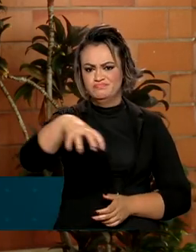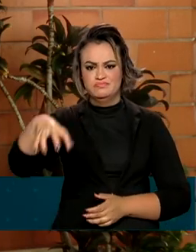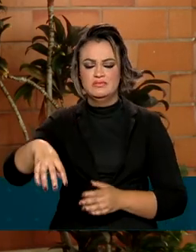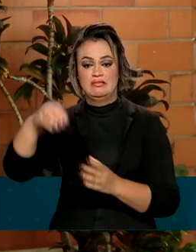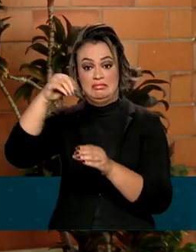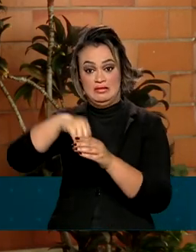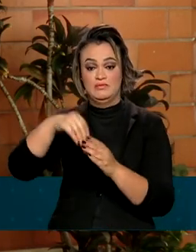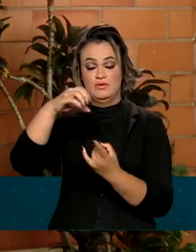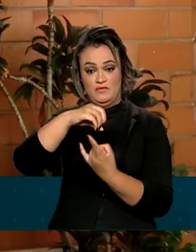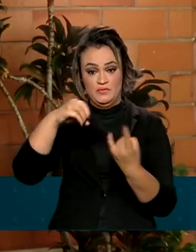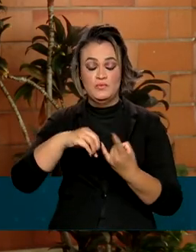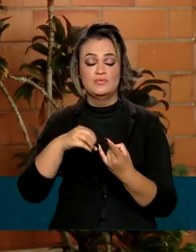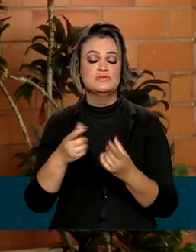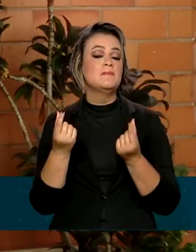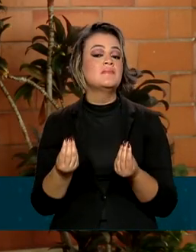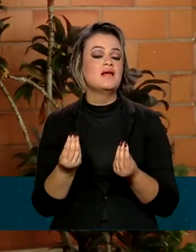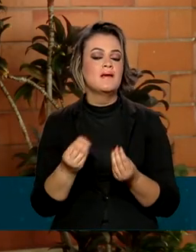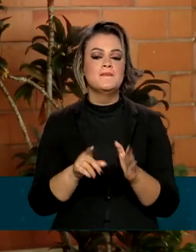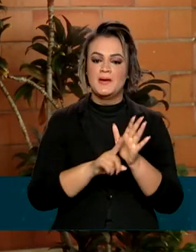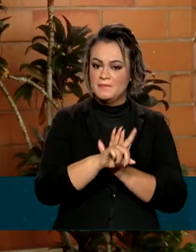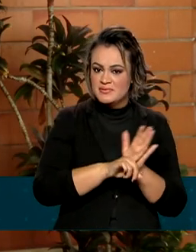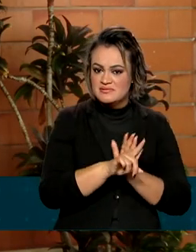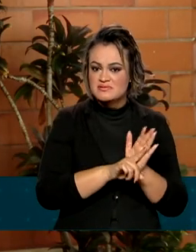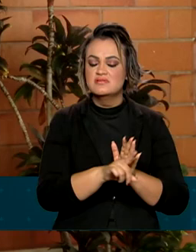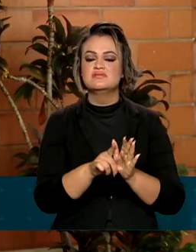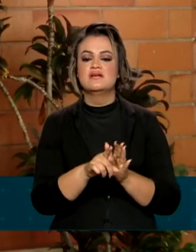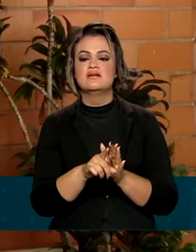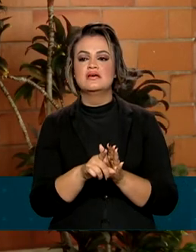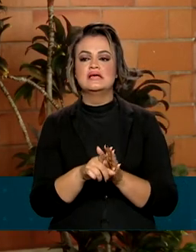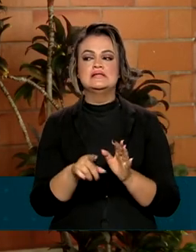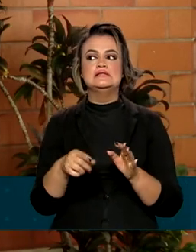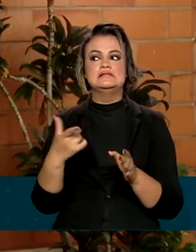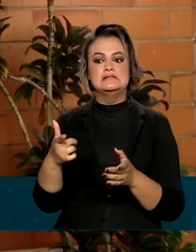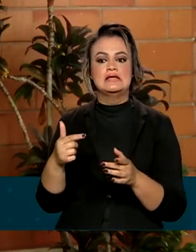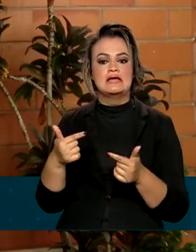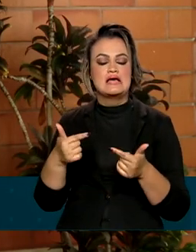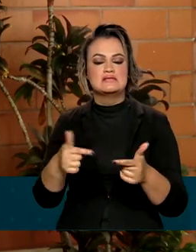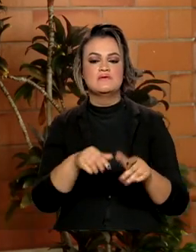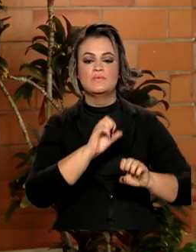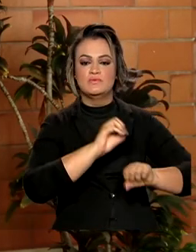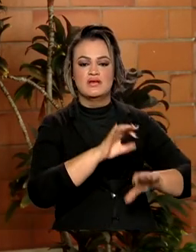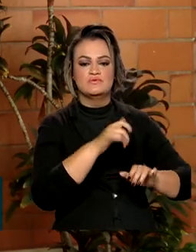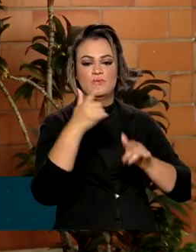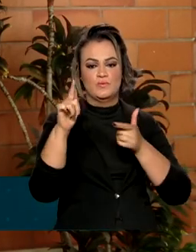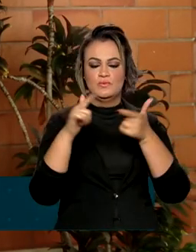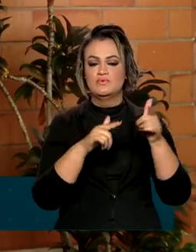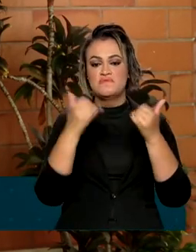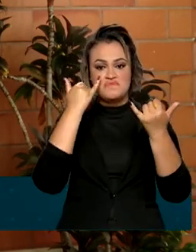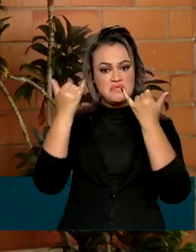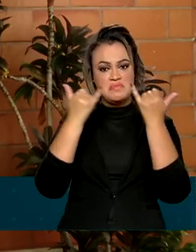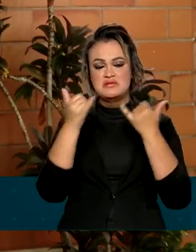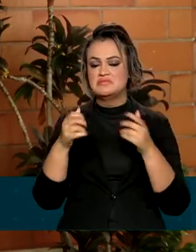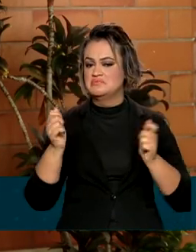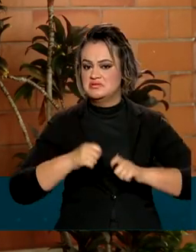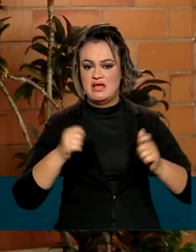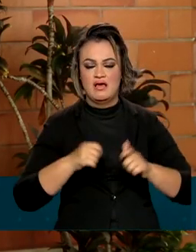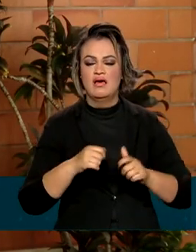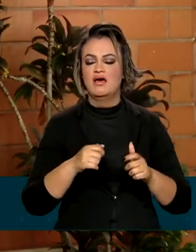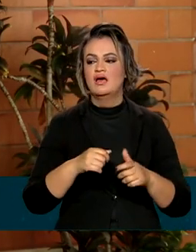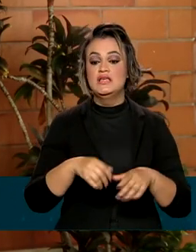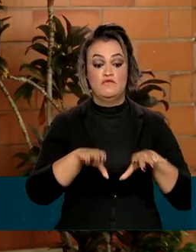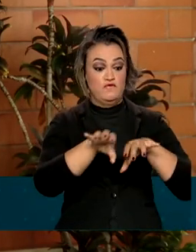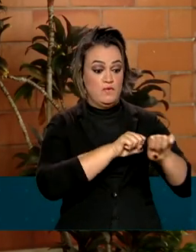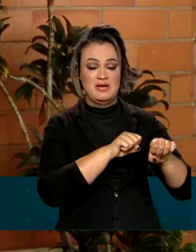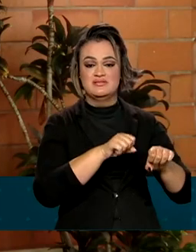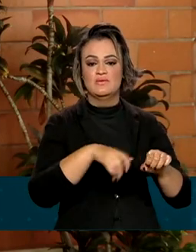Fiocruz, elas fazem pesquisa e também têm algum tipo de ação educacional. Todas fazem formação. Seja a formação para o